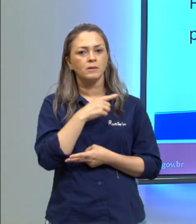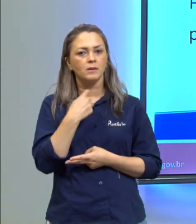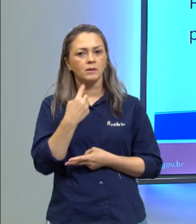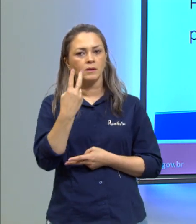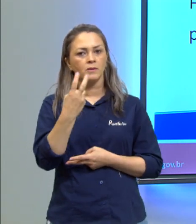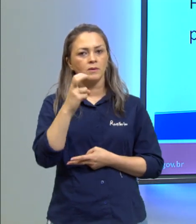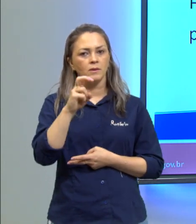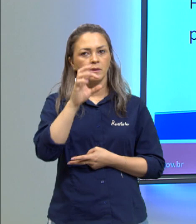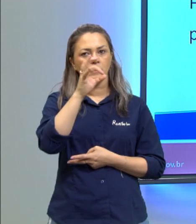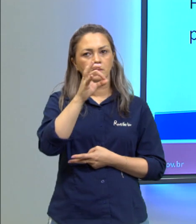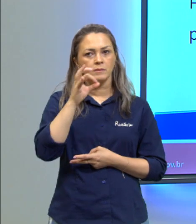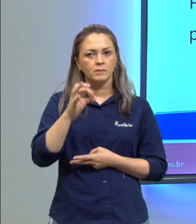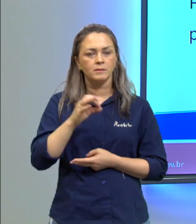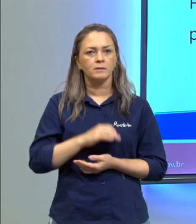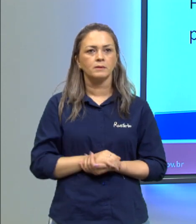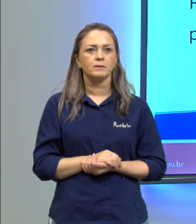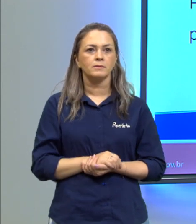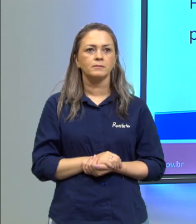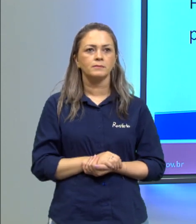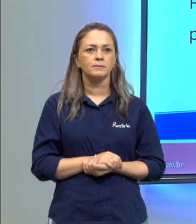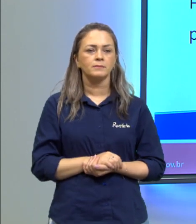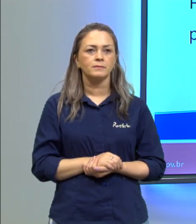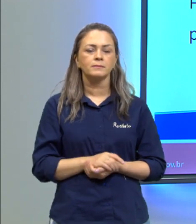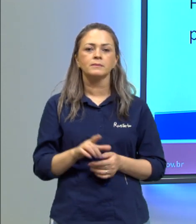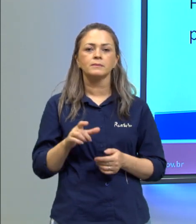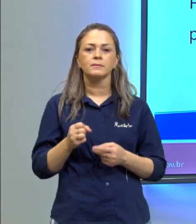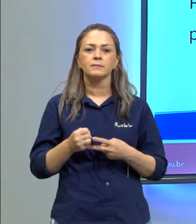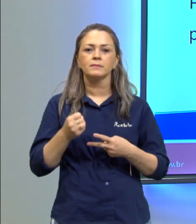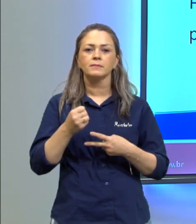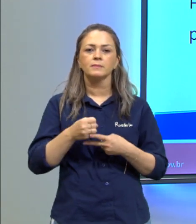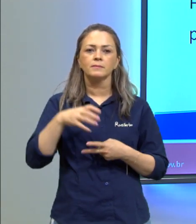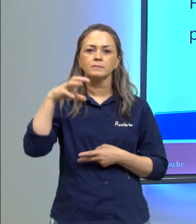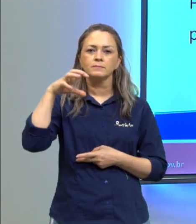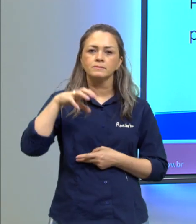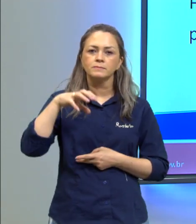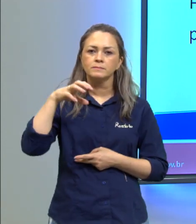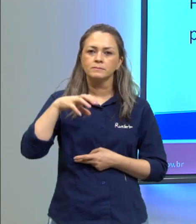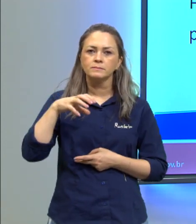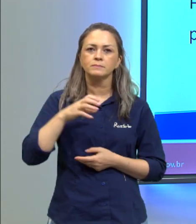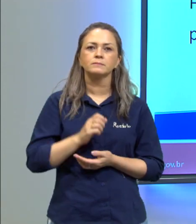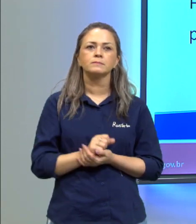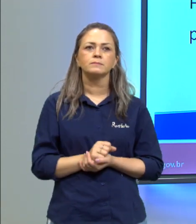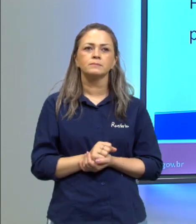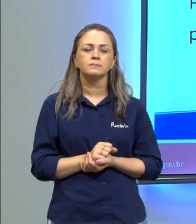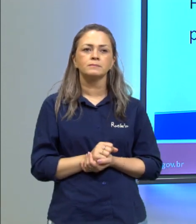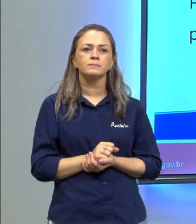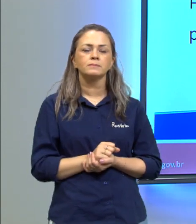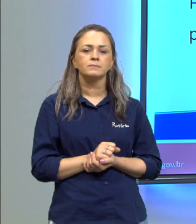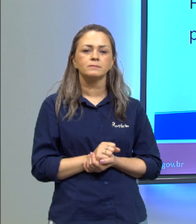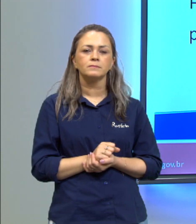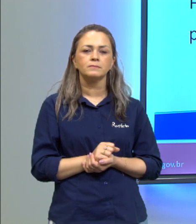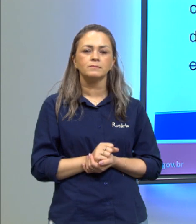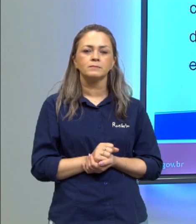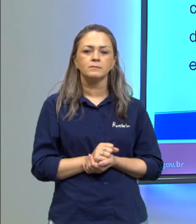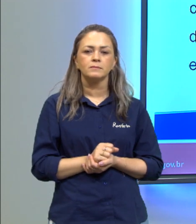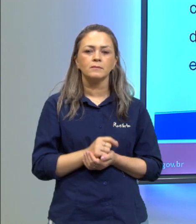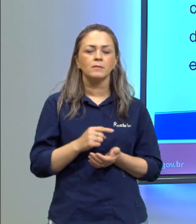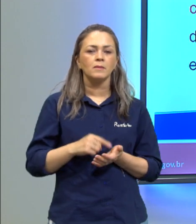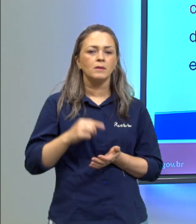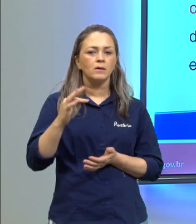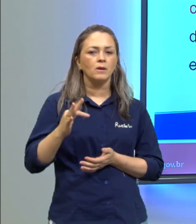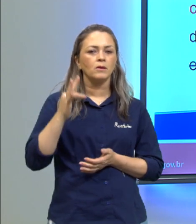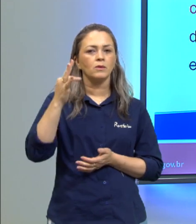25%. E aí nós temos a probabilidade de chuva, que a meteorologia está indicando, de